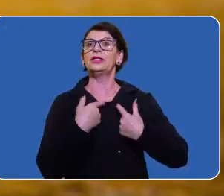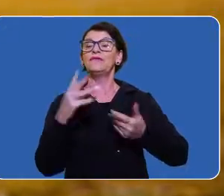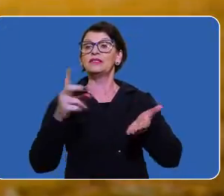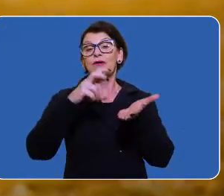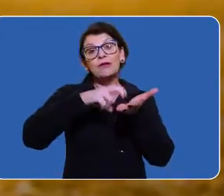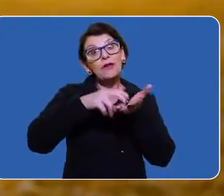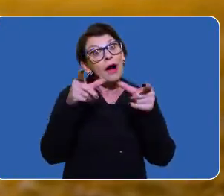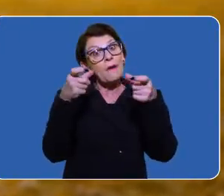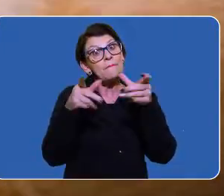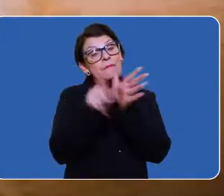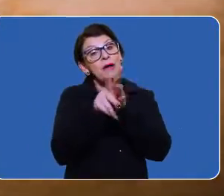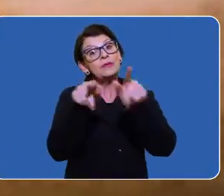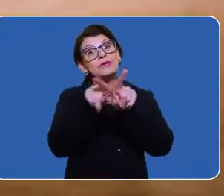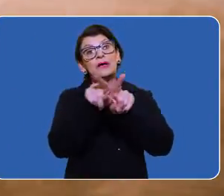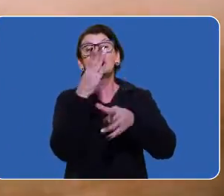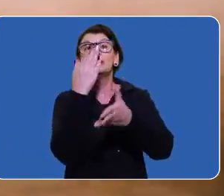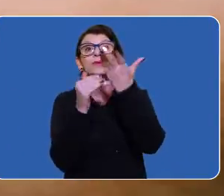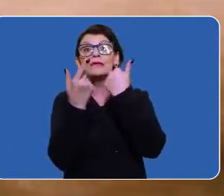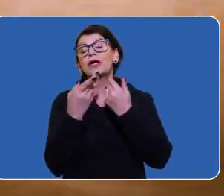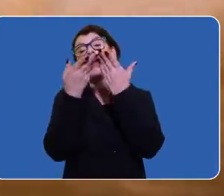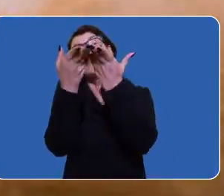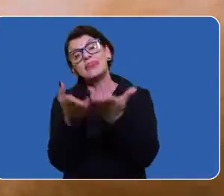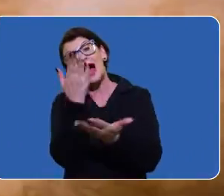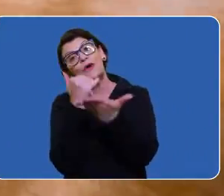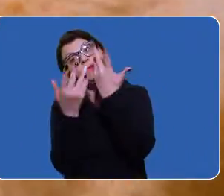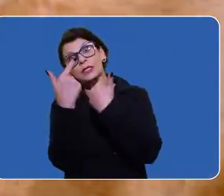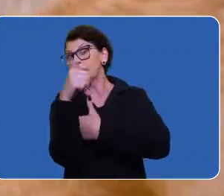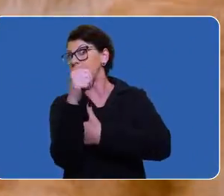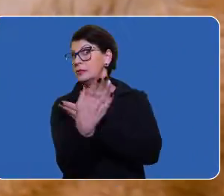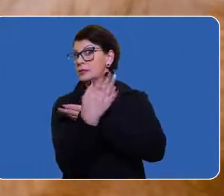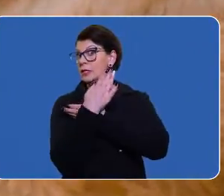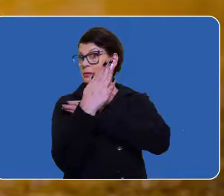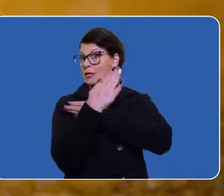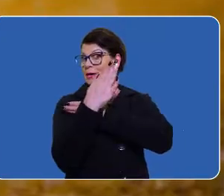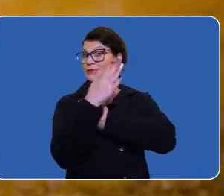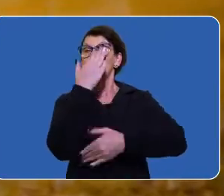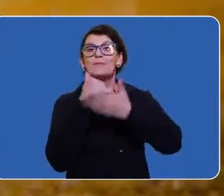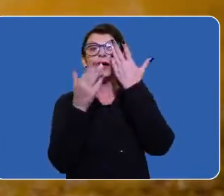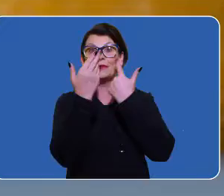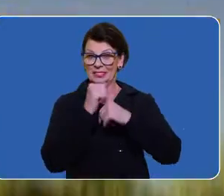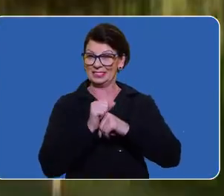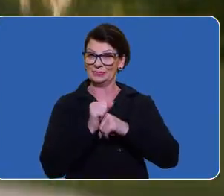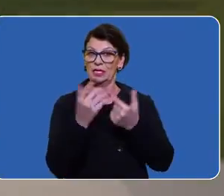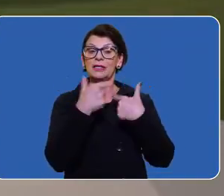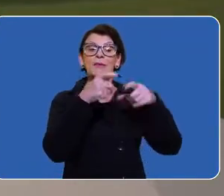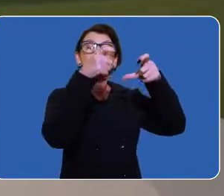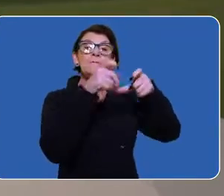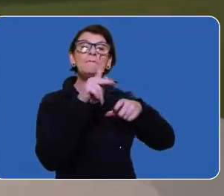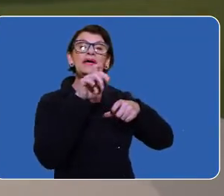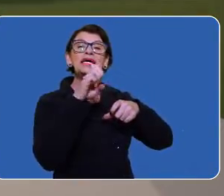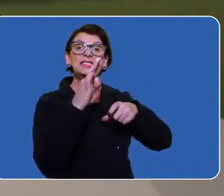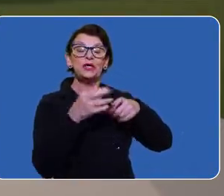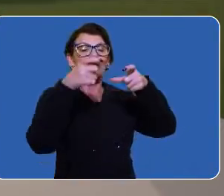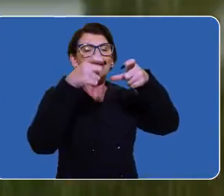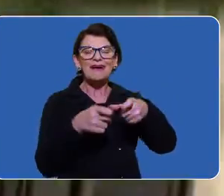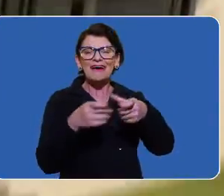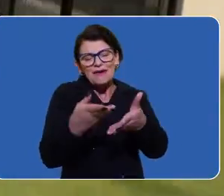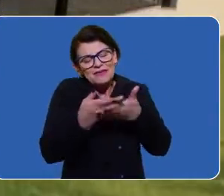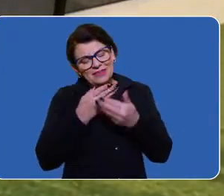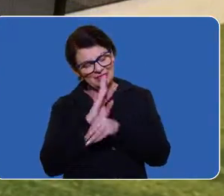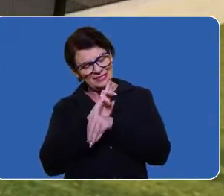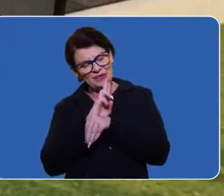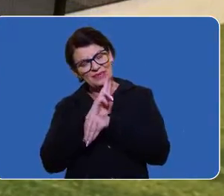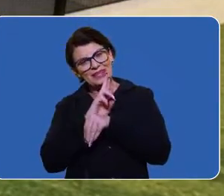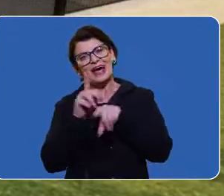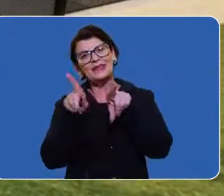Banco de Ração é uma oportunidade para quem quer doar e para quem precisa de ajuda para a alimentação. E o Parque Pet será um local de